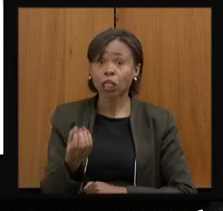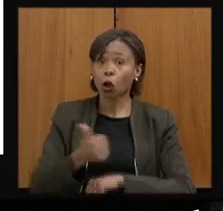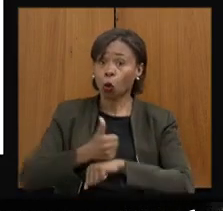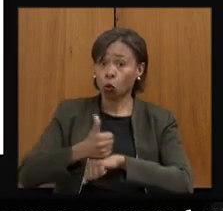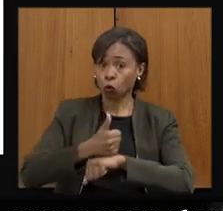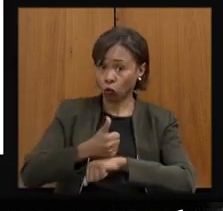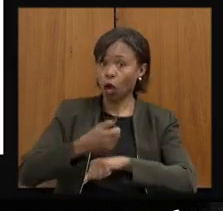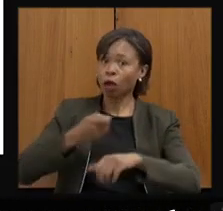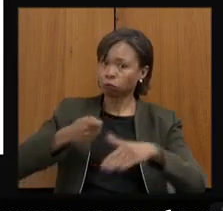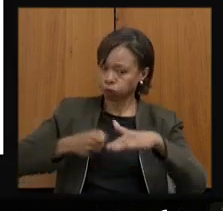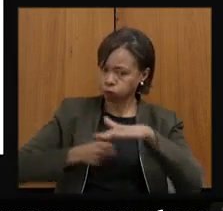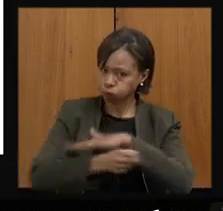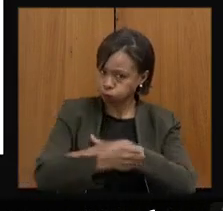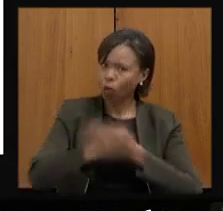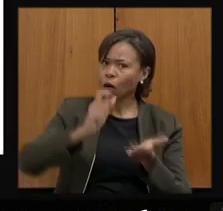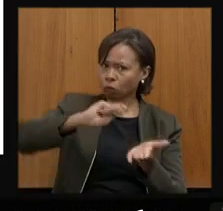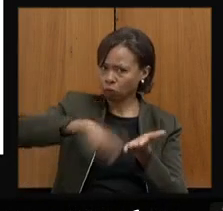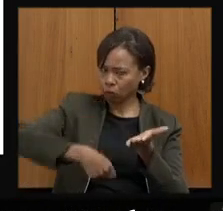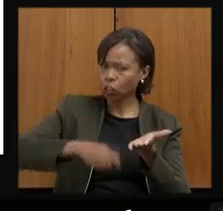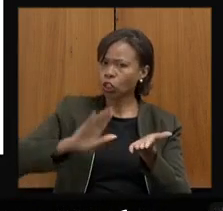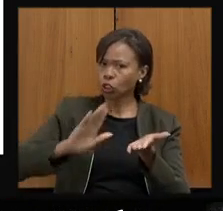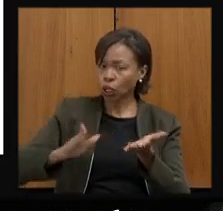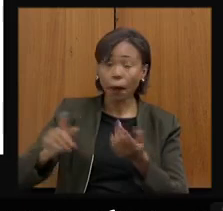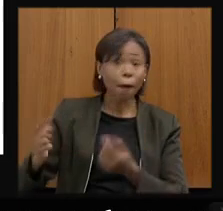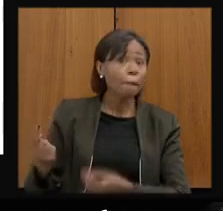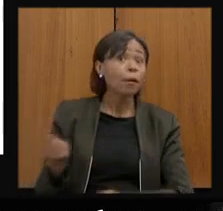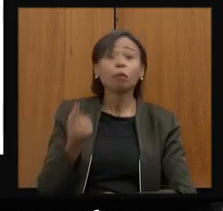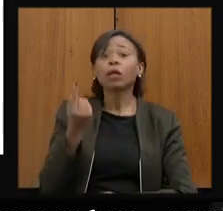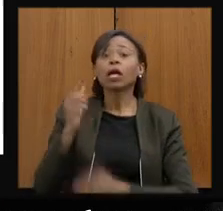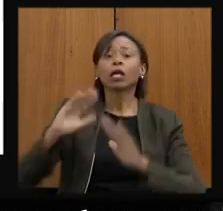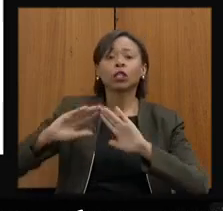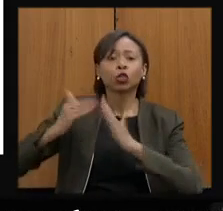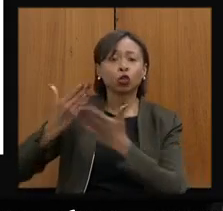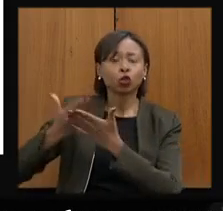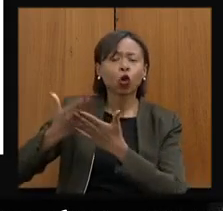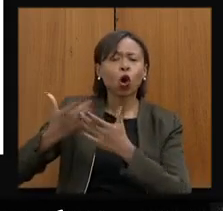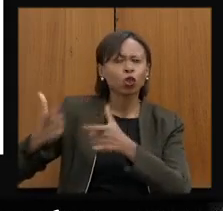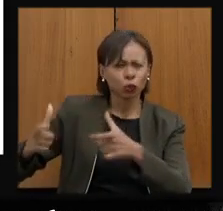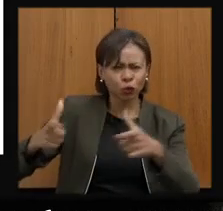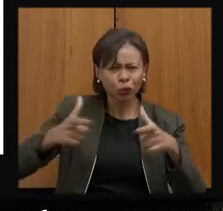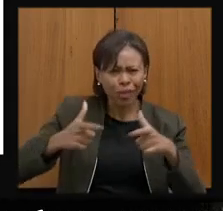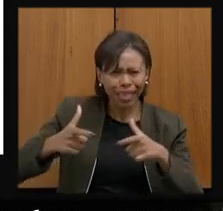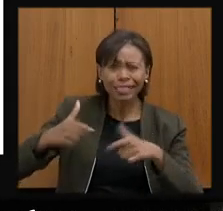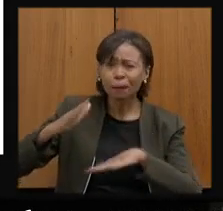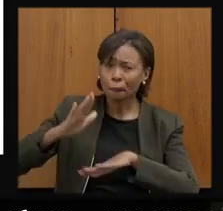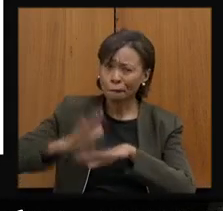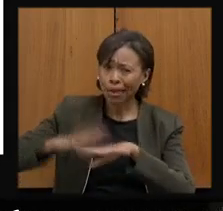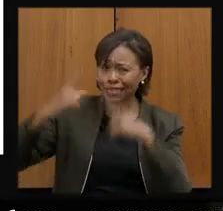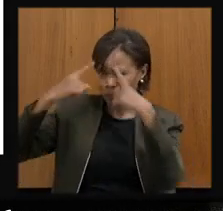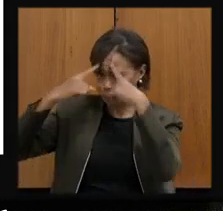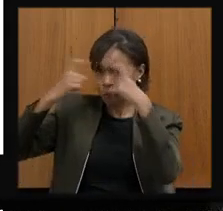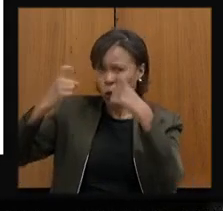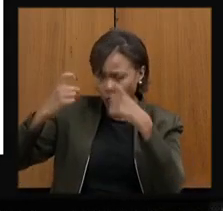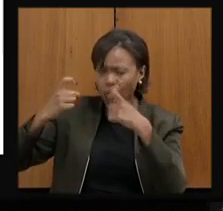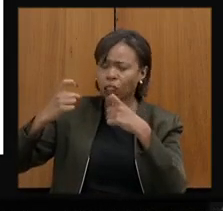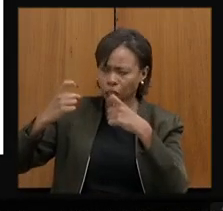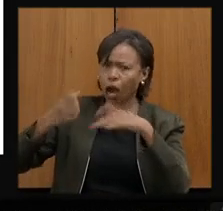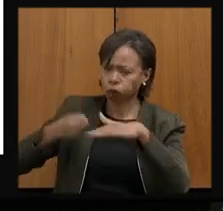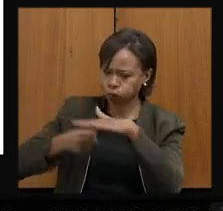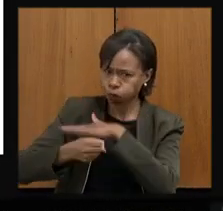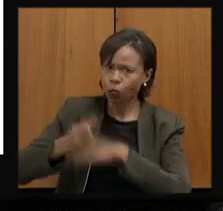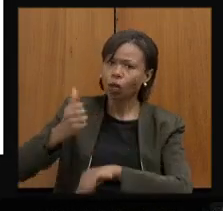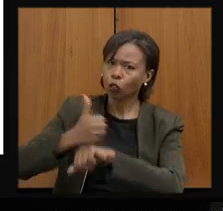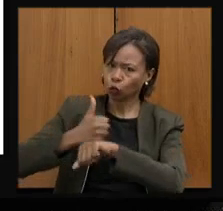nesses núcleos, sendo priorizadas as escolas e as regiões onde a gente percebe maior situação de violência. Posso dizer a